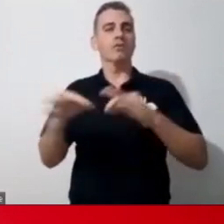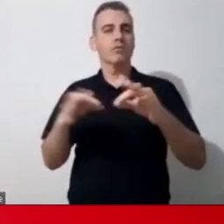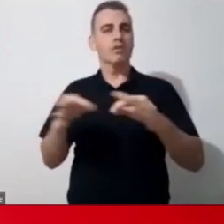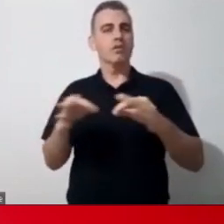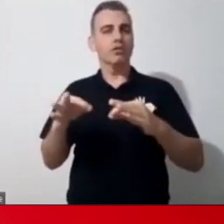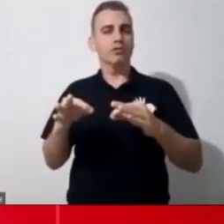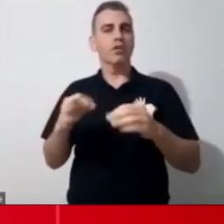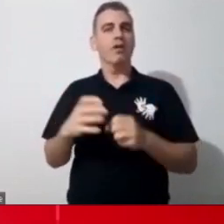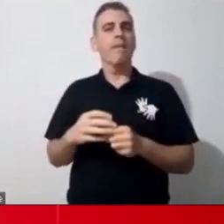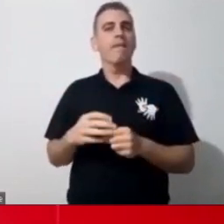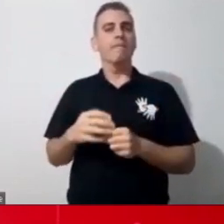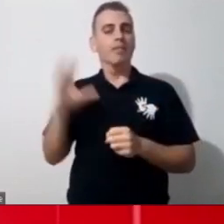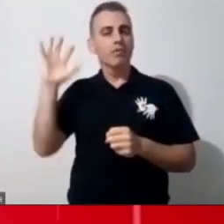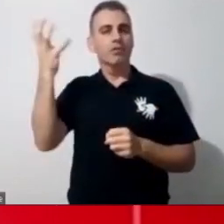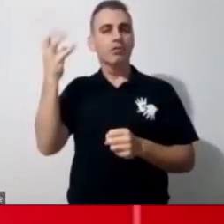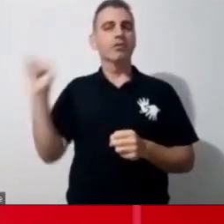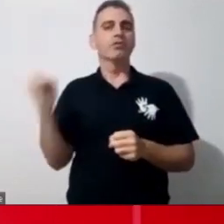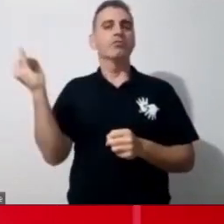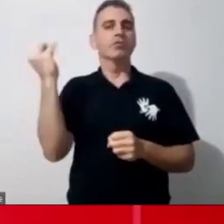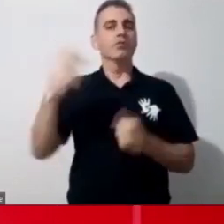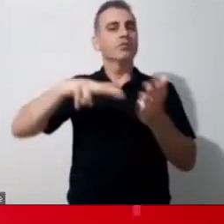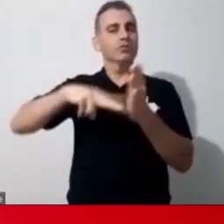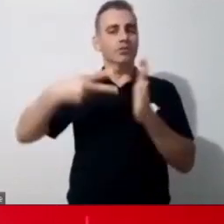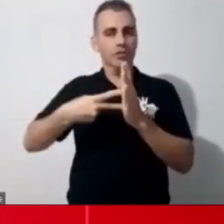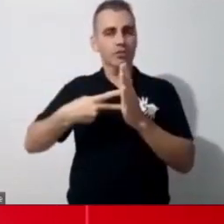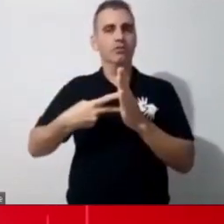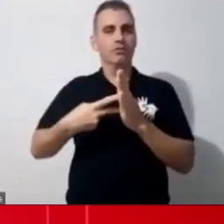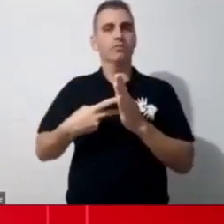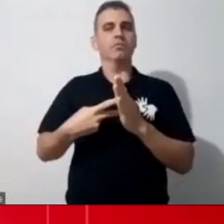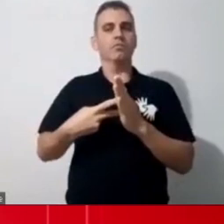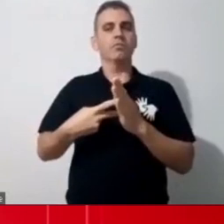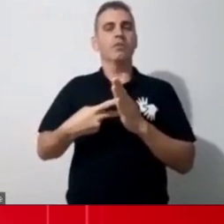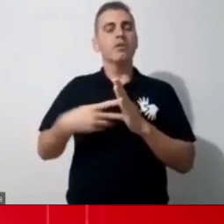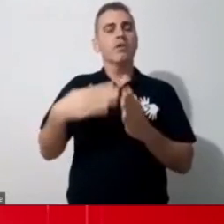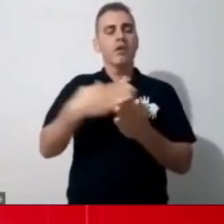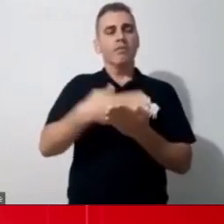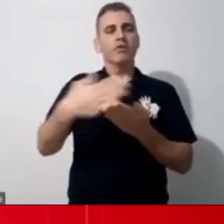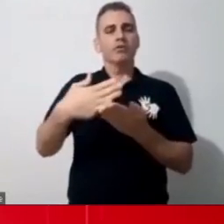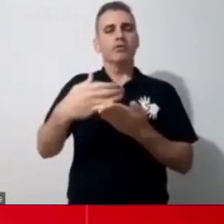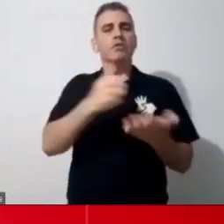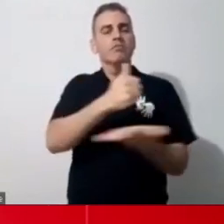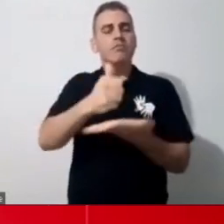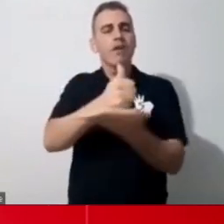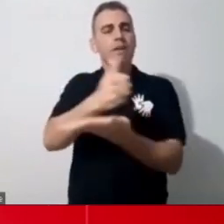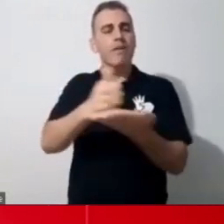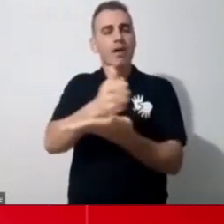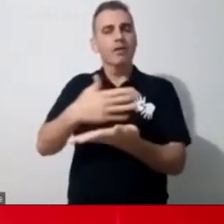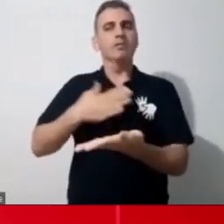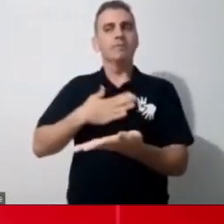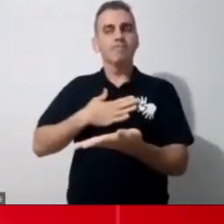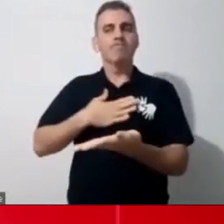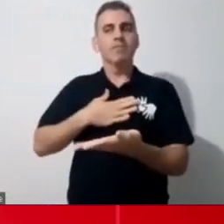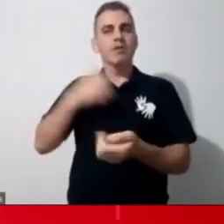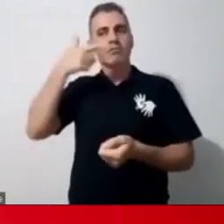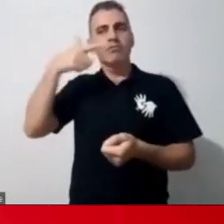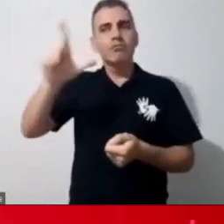importante, significativo. então, assim, a partir do momento da linha base, eu consigo modificar a estrutura